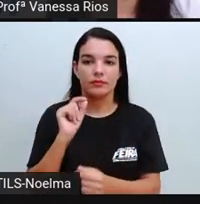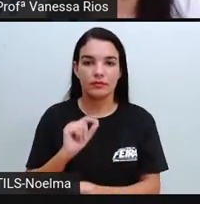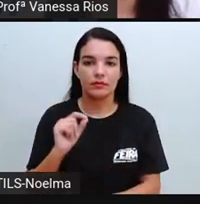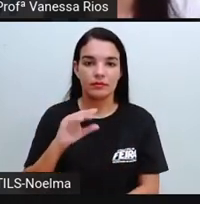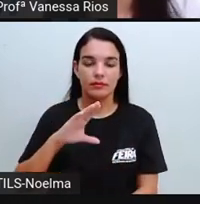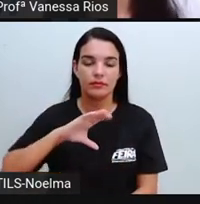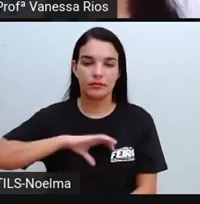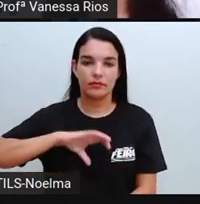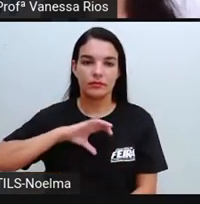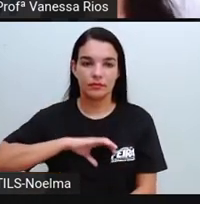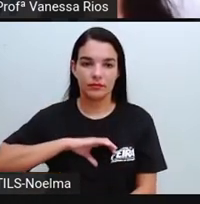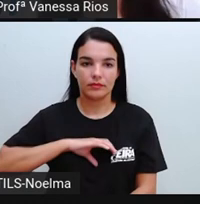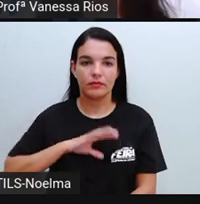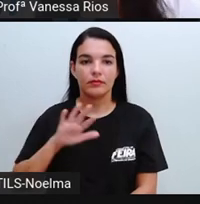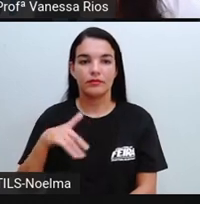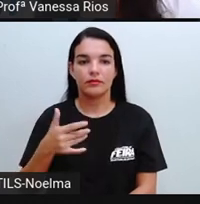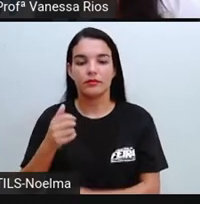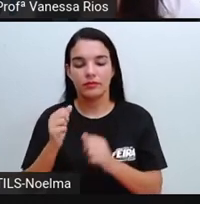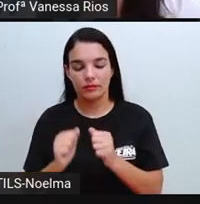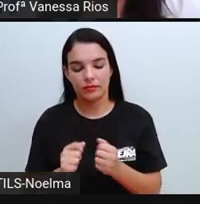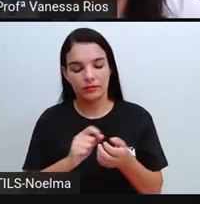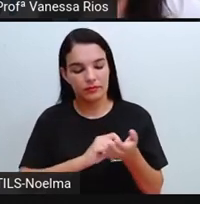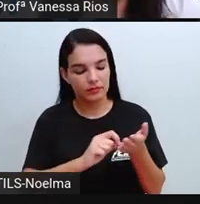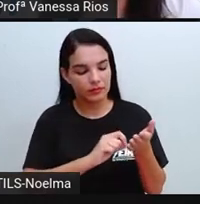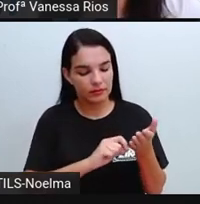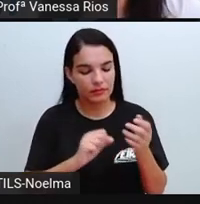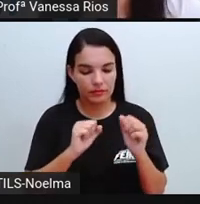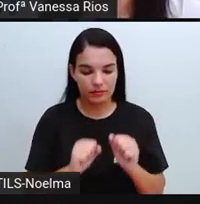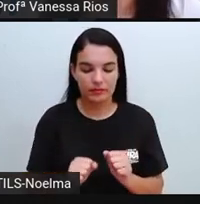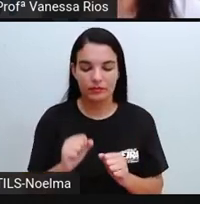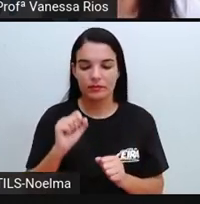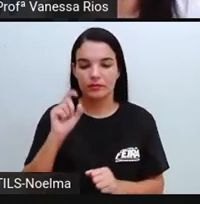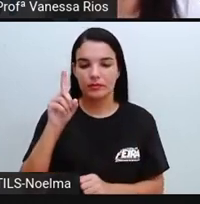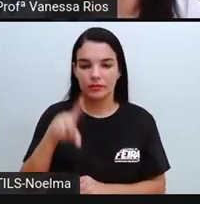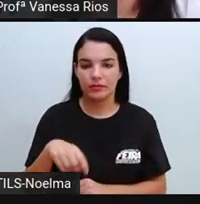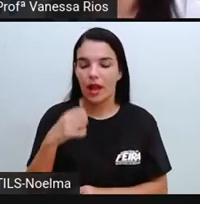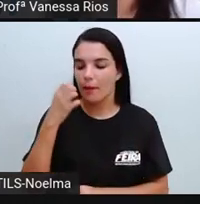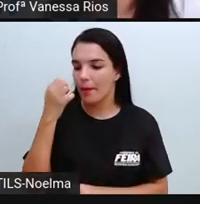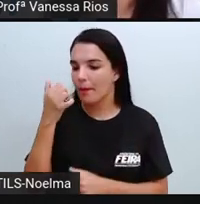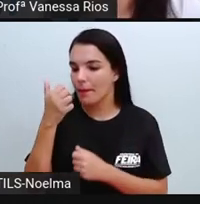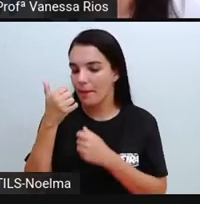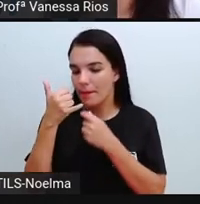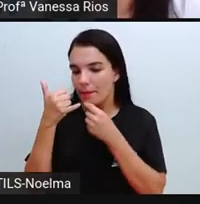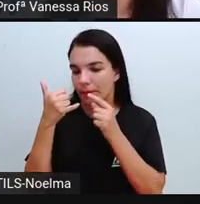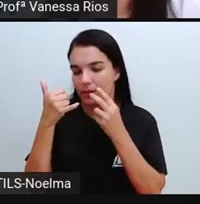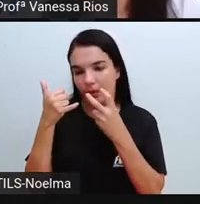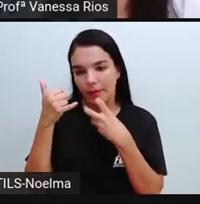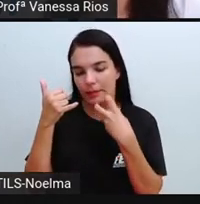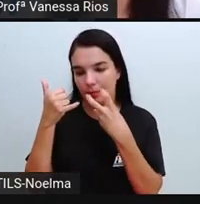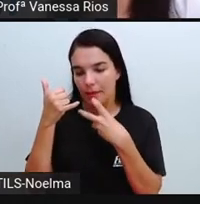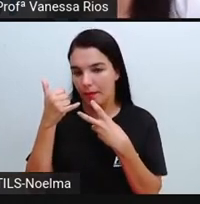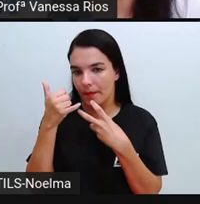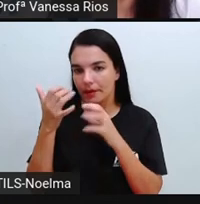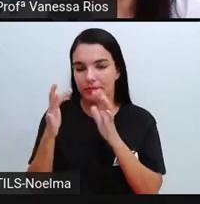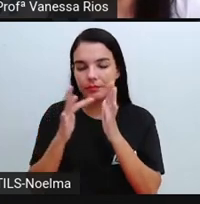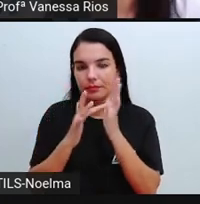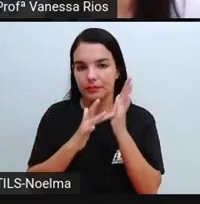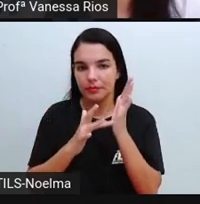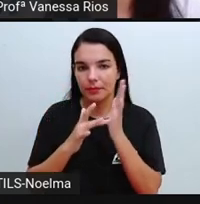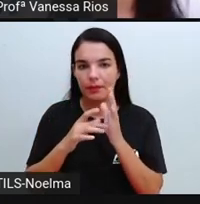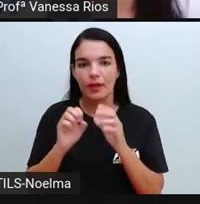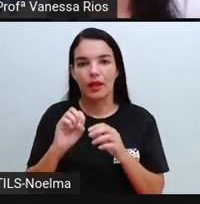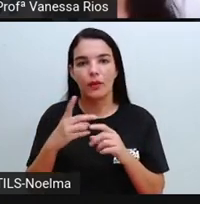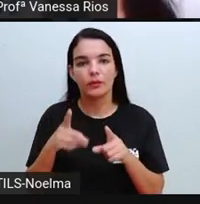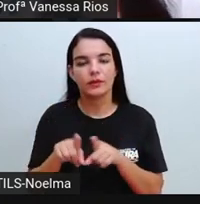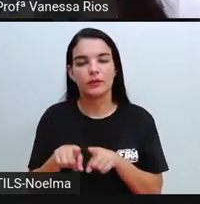caderno, em uma produção de áudio no celular ou em ficha impressa. Você pode produzir inclusive um vídeo, né,